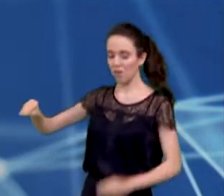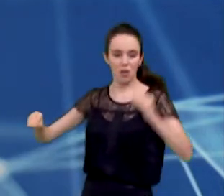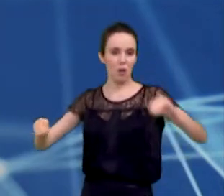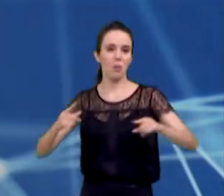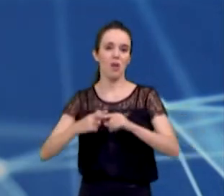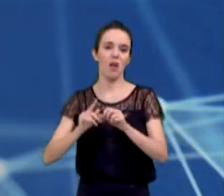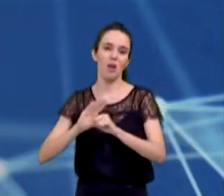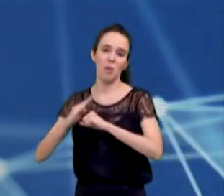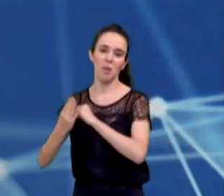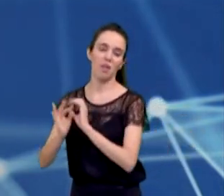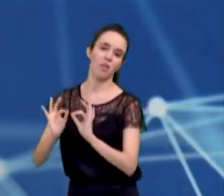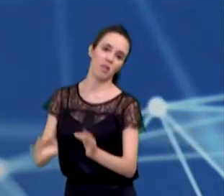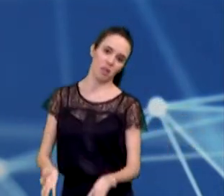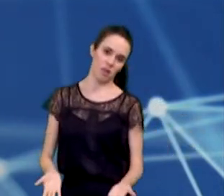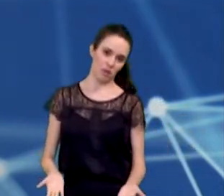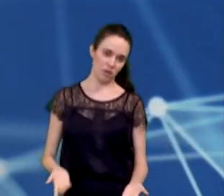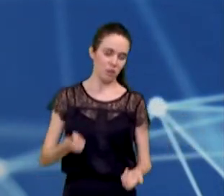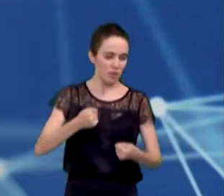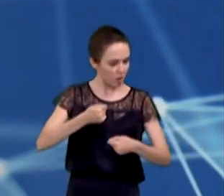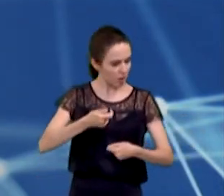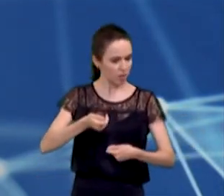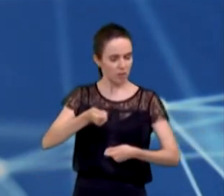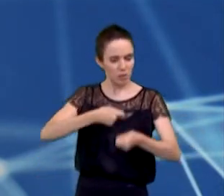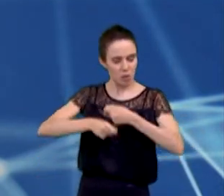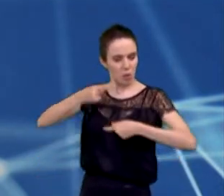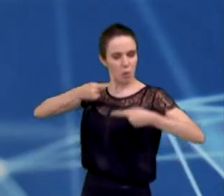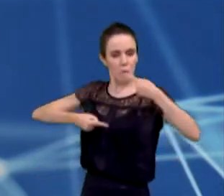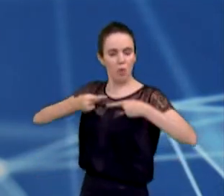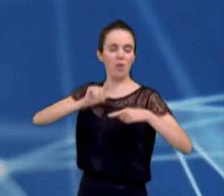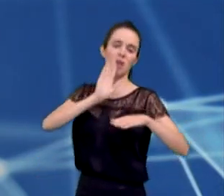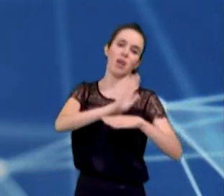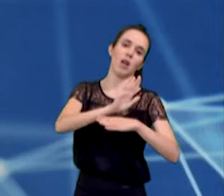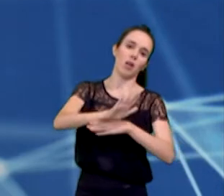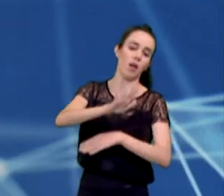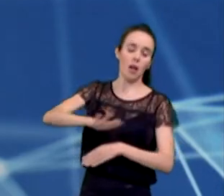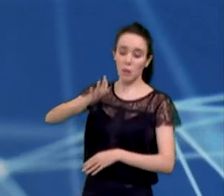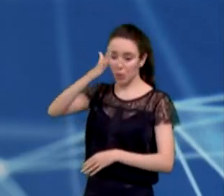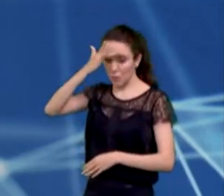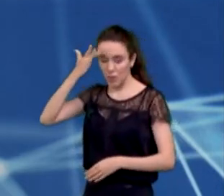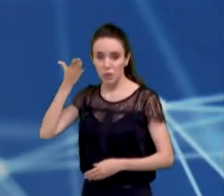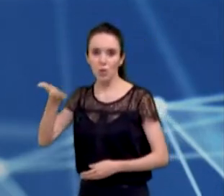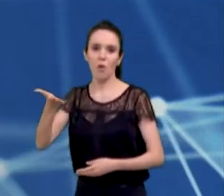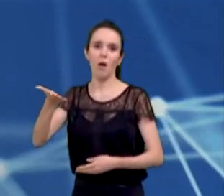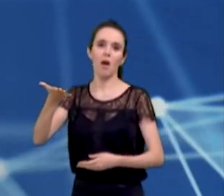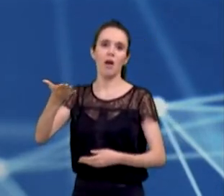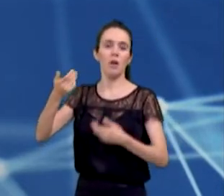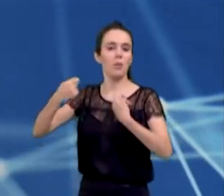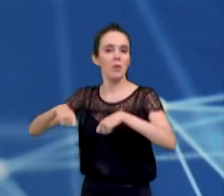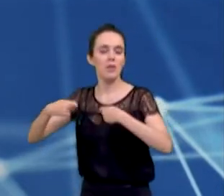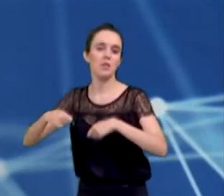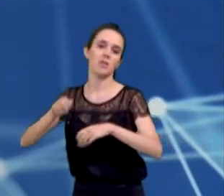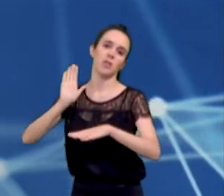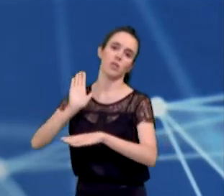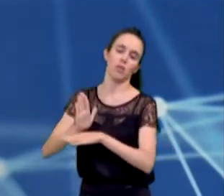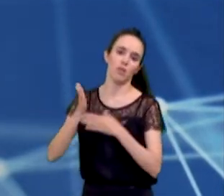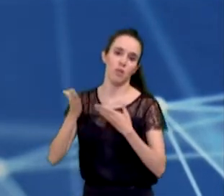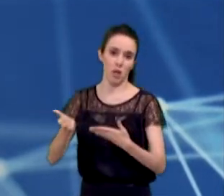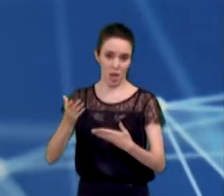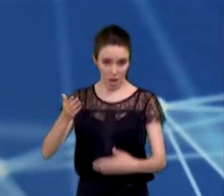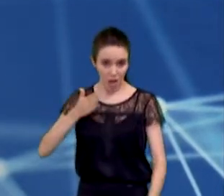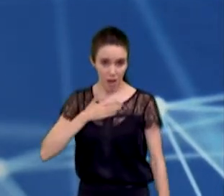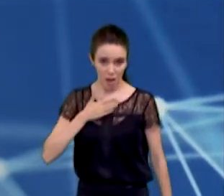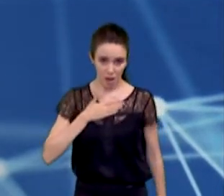você fazer o recurso da cidade ser direcionado para aqueles que mais precisam. Esse é o meu compromisso e nós vamos trabalhar para